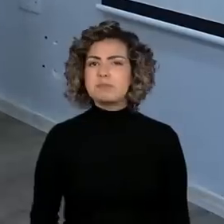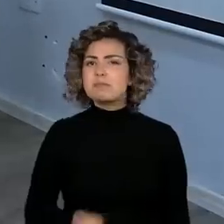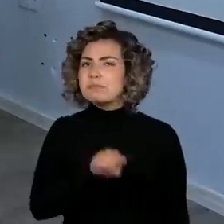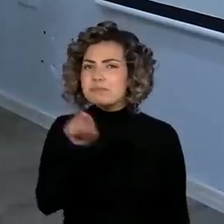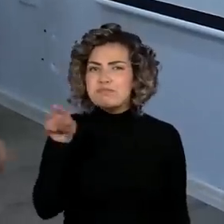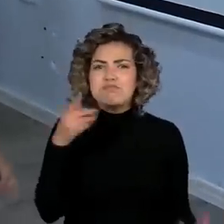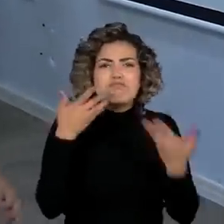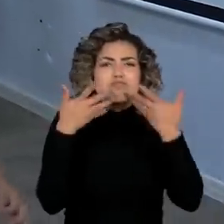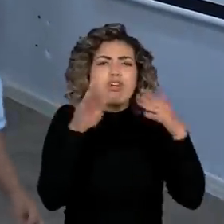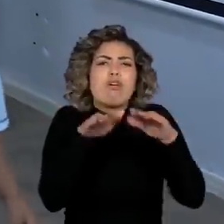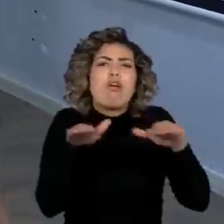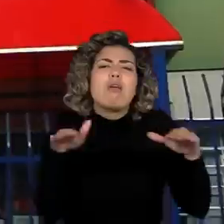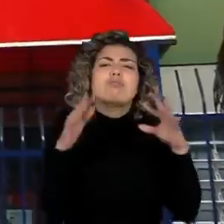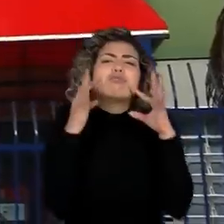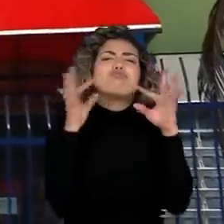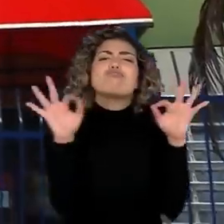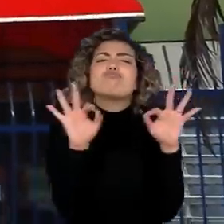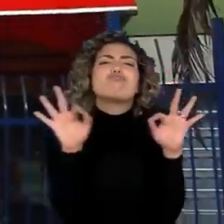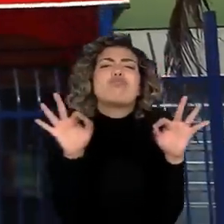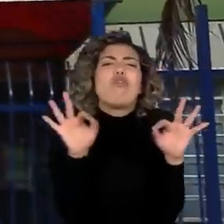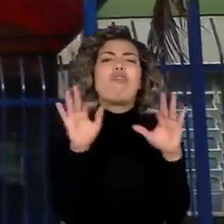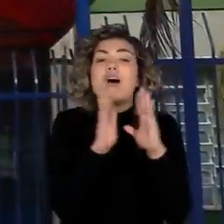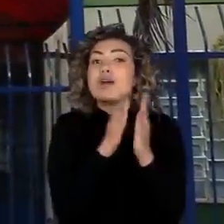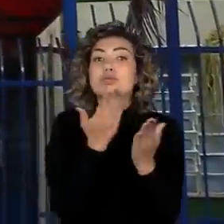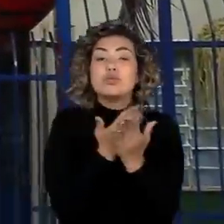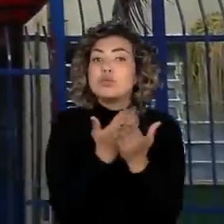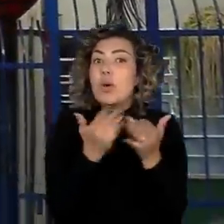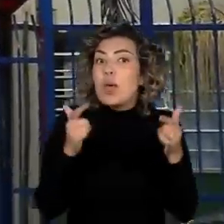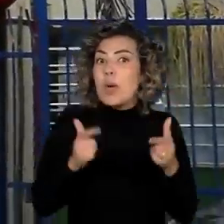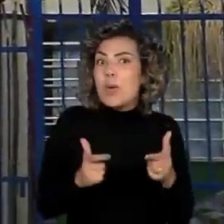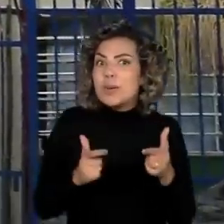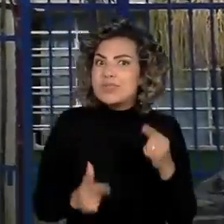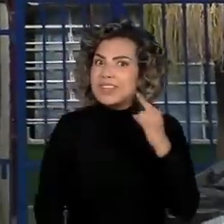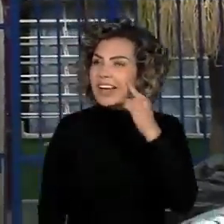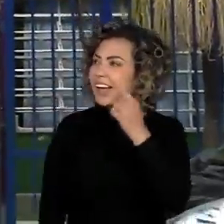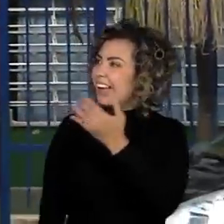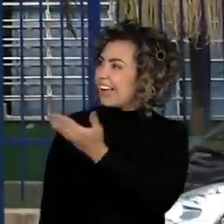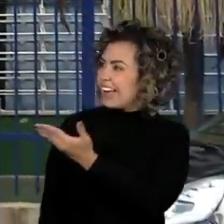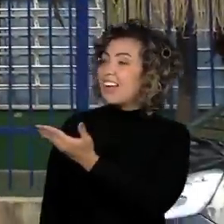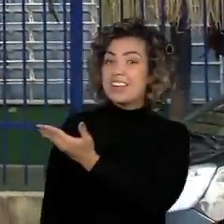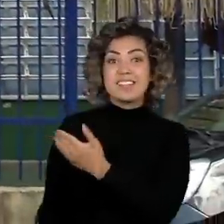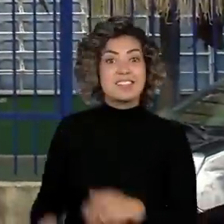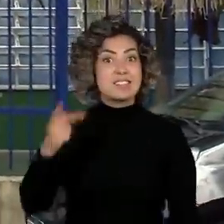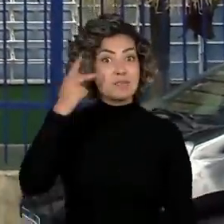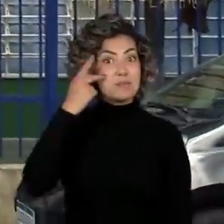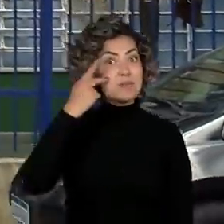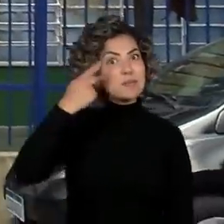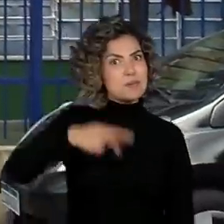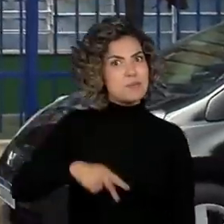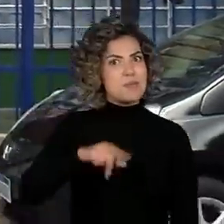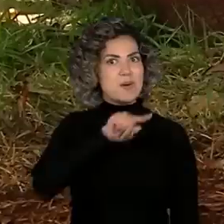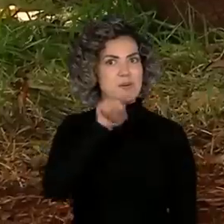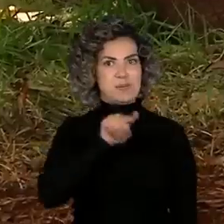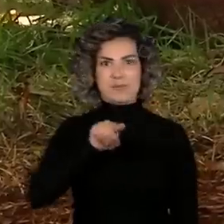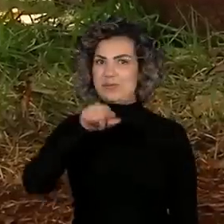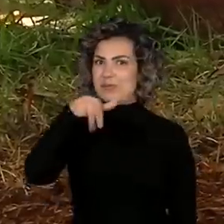Essas fofurices estudam no Seis Santa Tereza, que fica na Zona Norte de São Paulo.